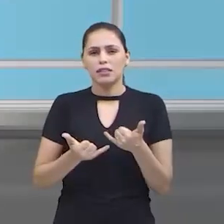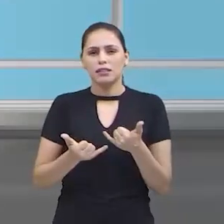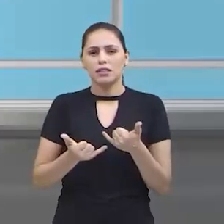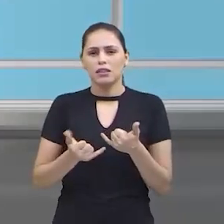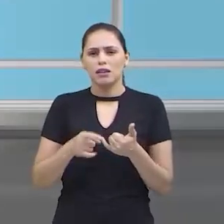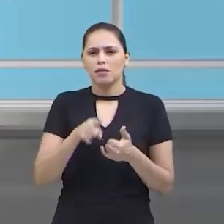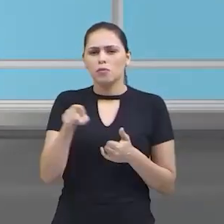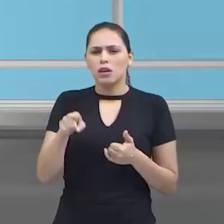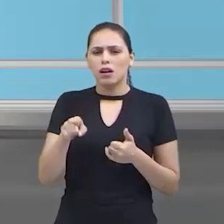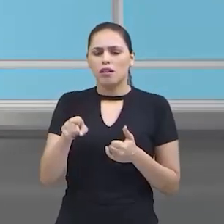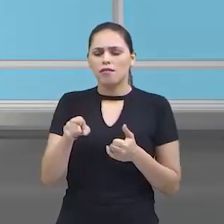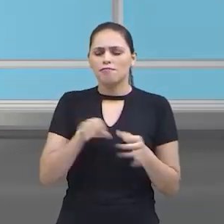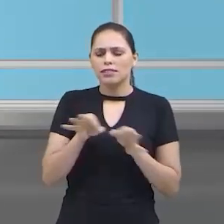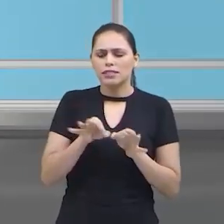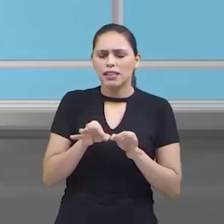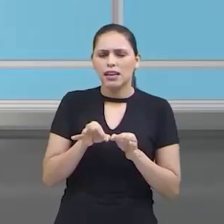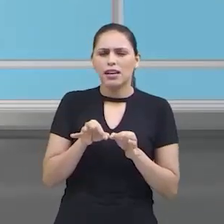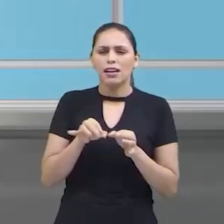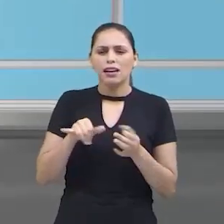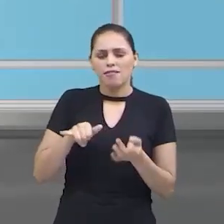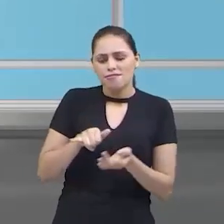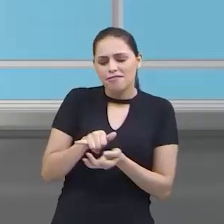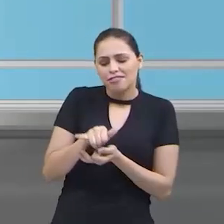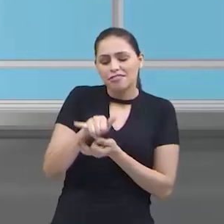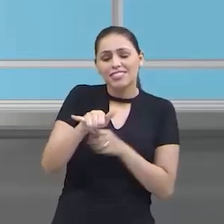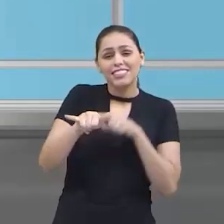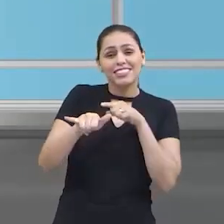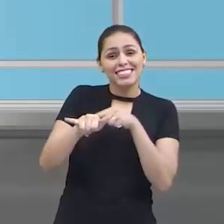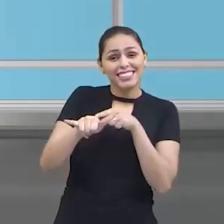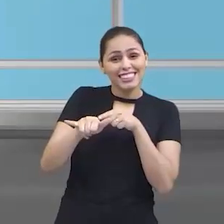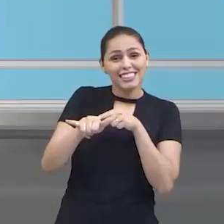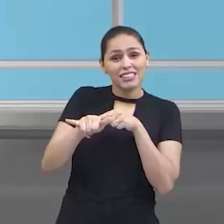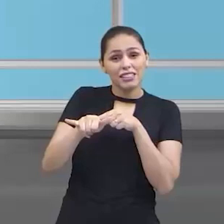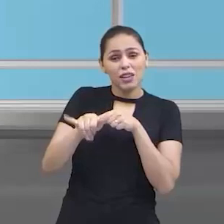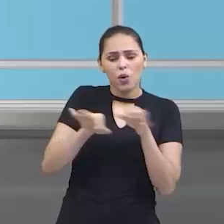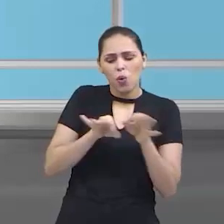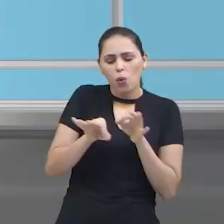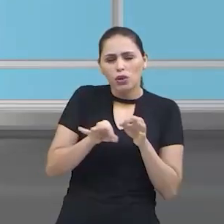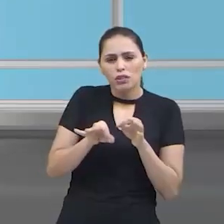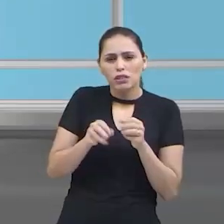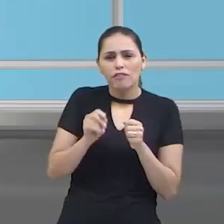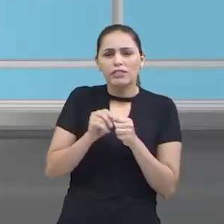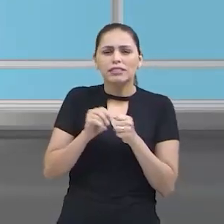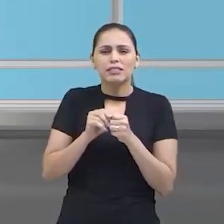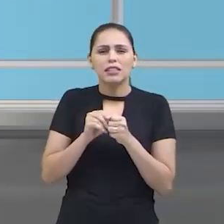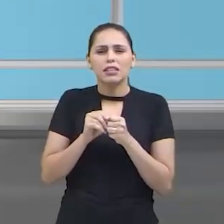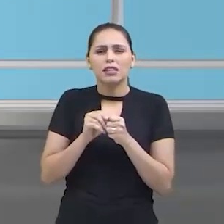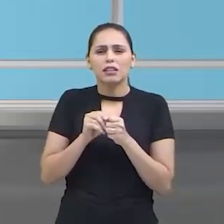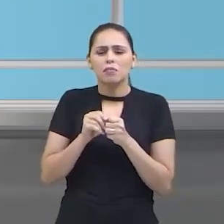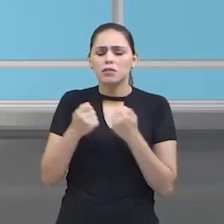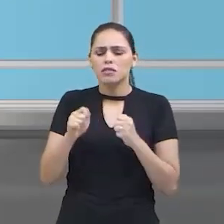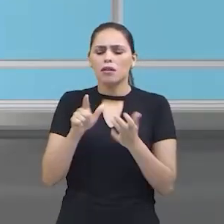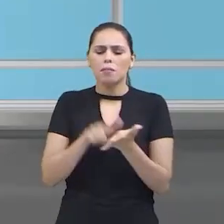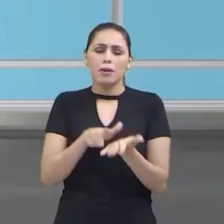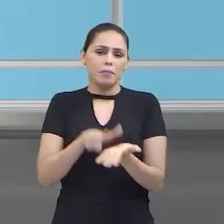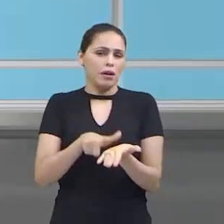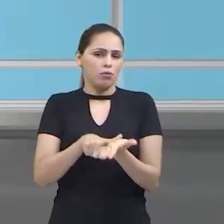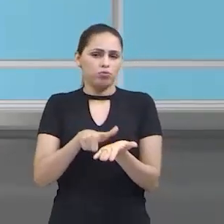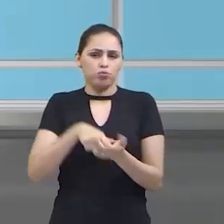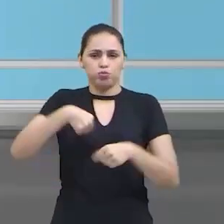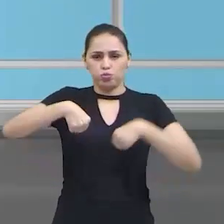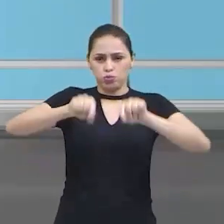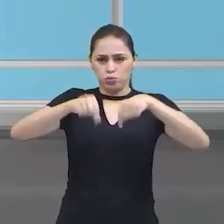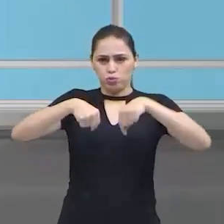gente vai produzir o nosso aviãozinho. A vai montar ele aqui. O que a gente vai precisar? Só uma folha de papel. Então,